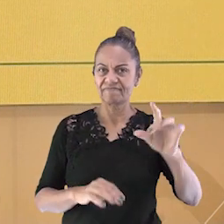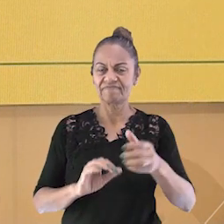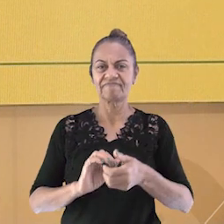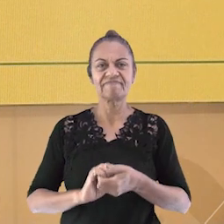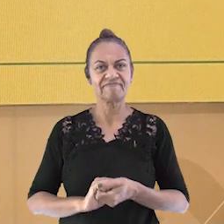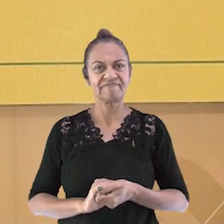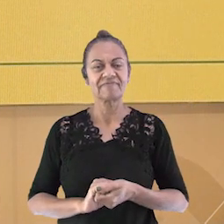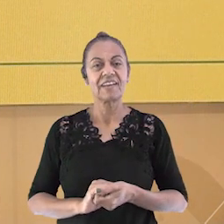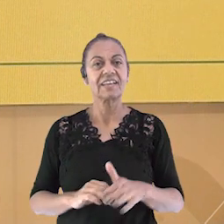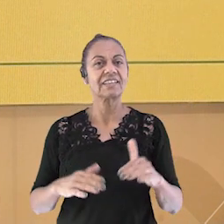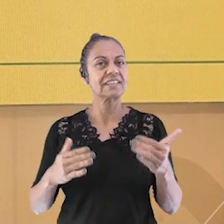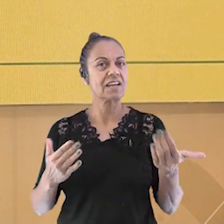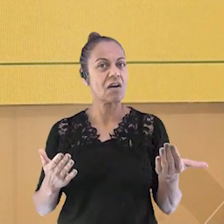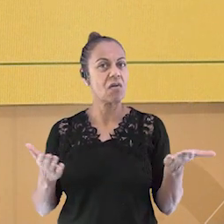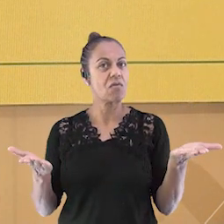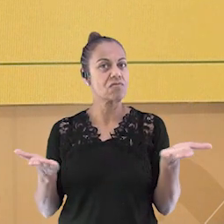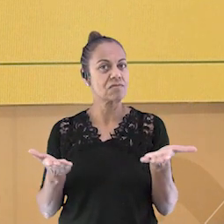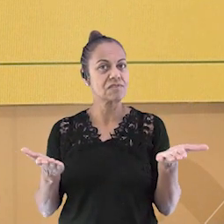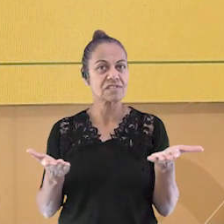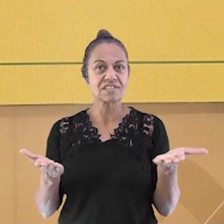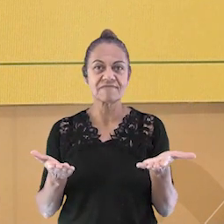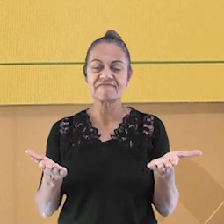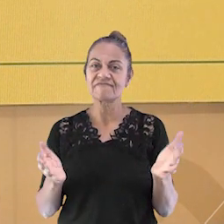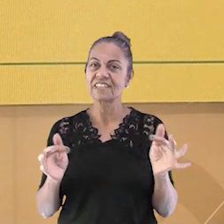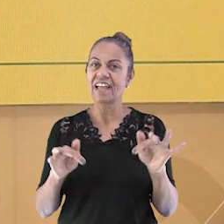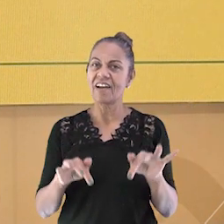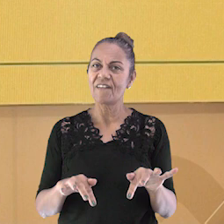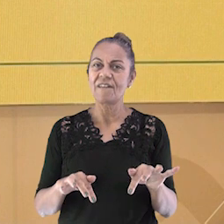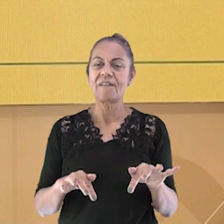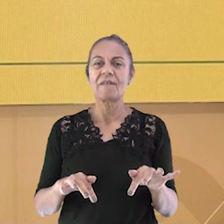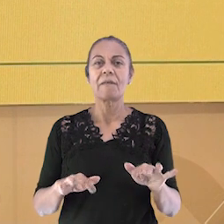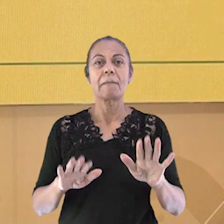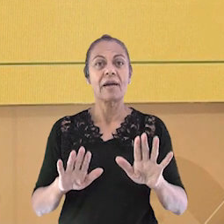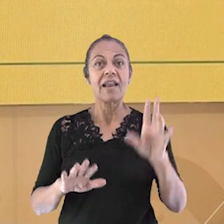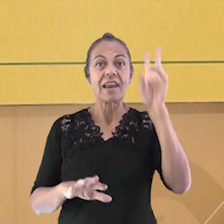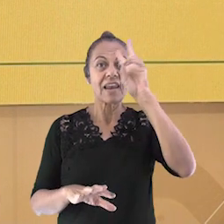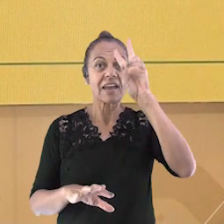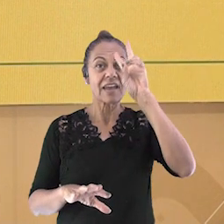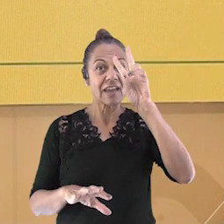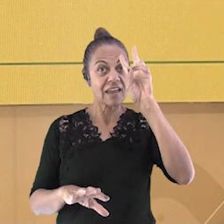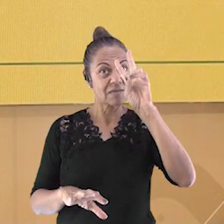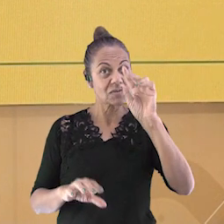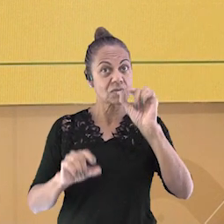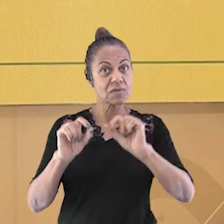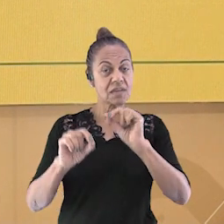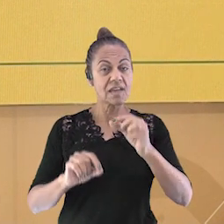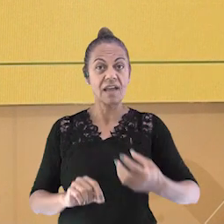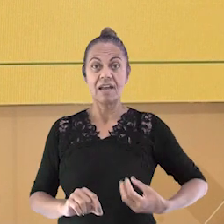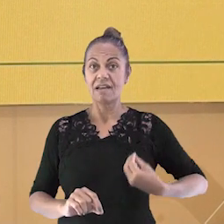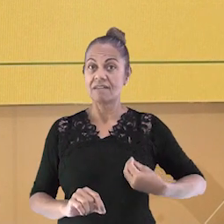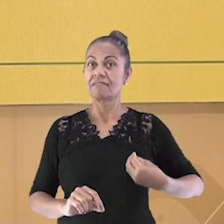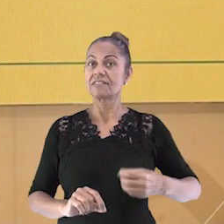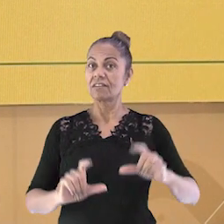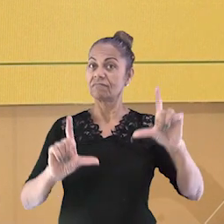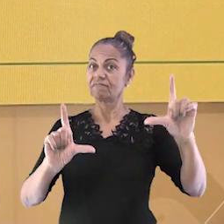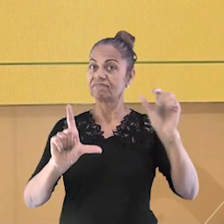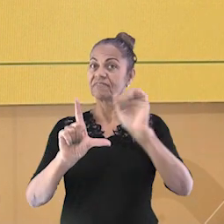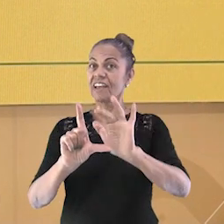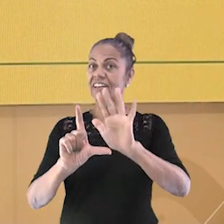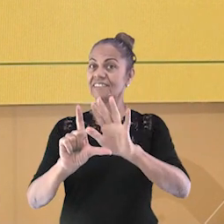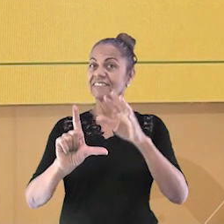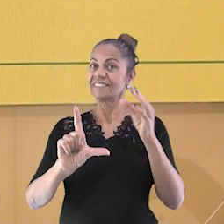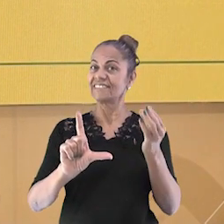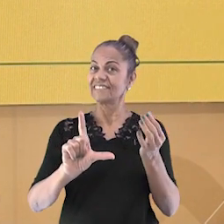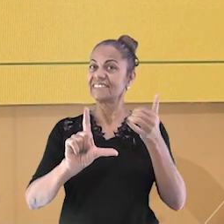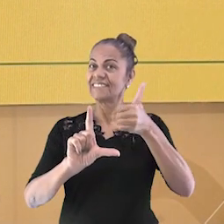investimentos que existem nas cidades. Por hoje é só, pessoal. Lembre-se de assinar a lista de presença apontando a câmera do